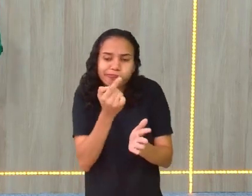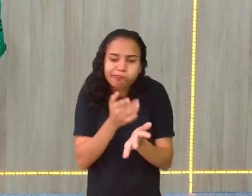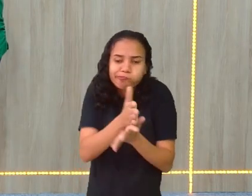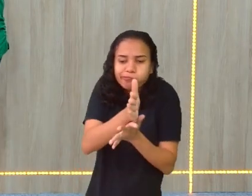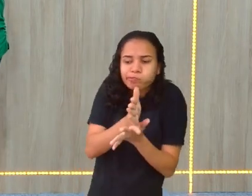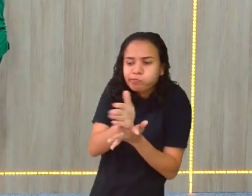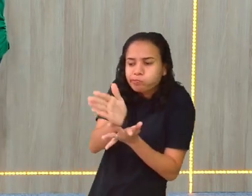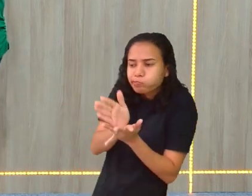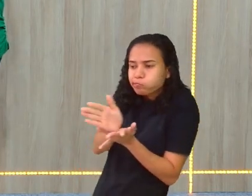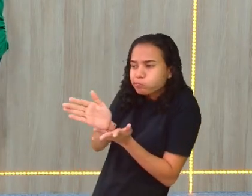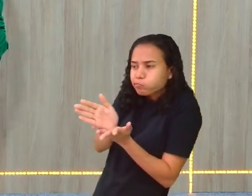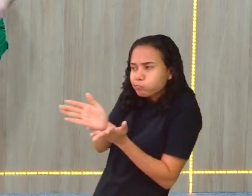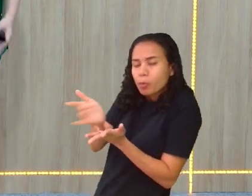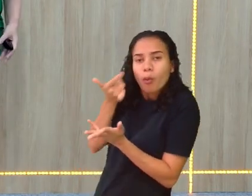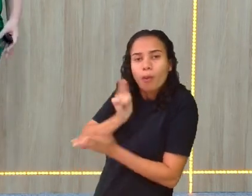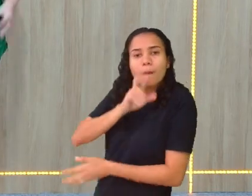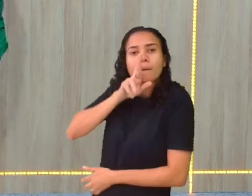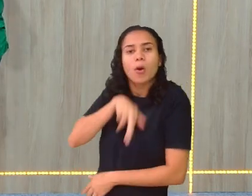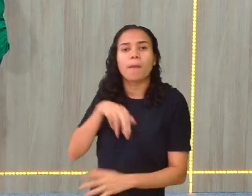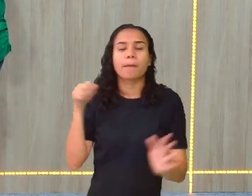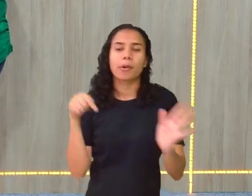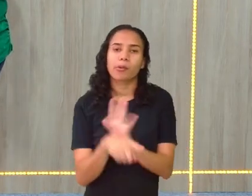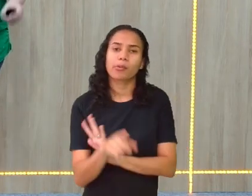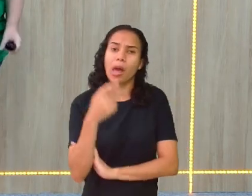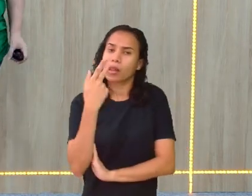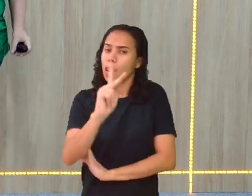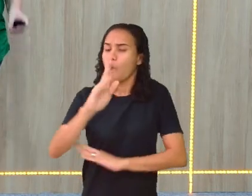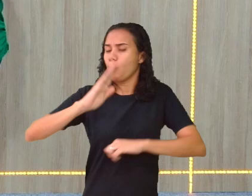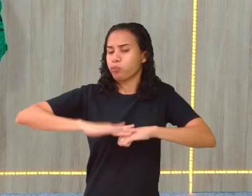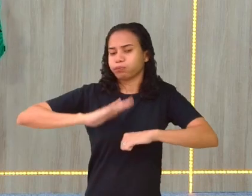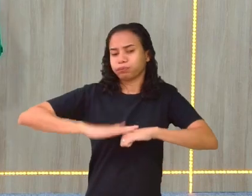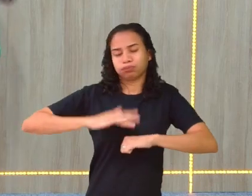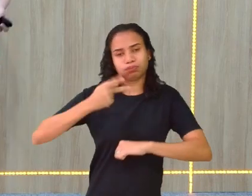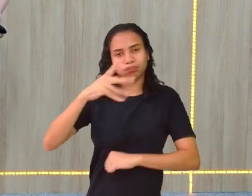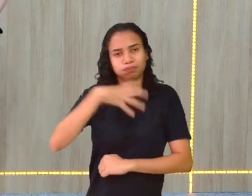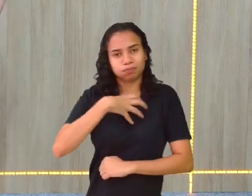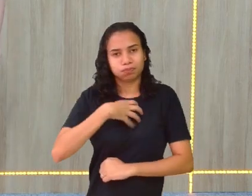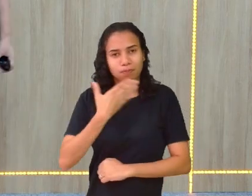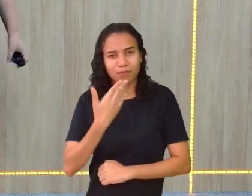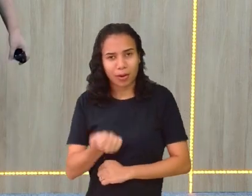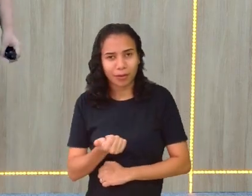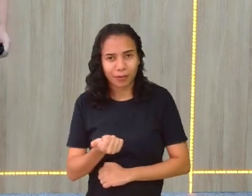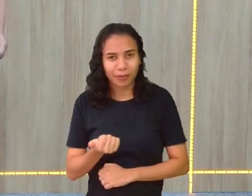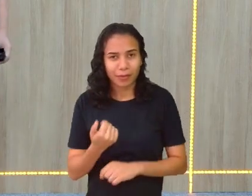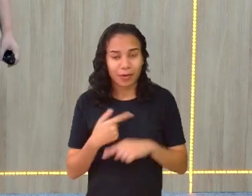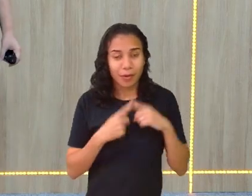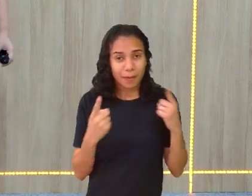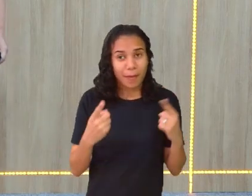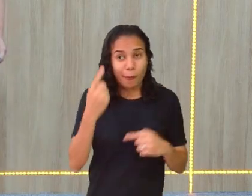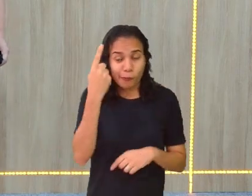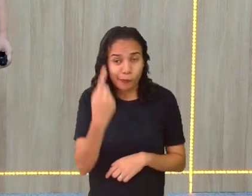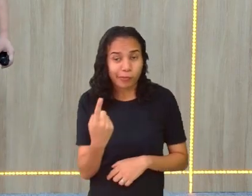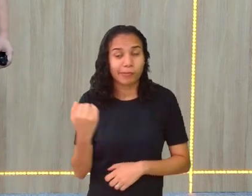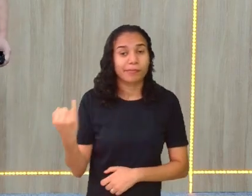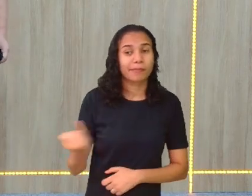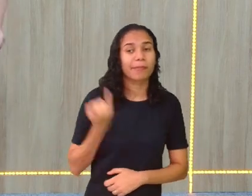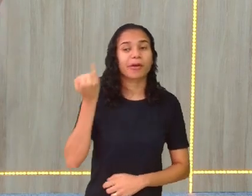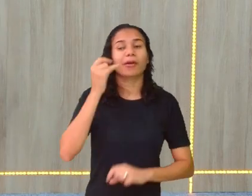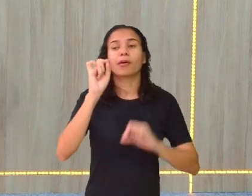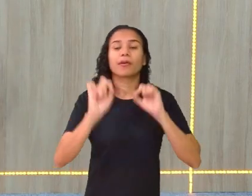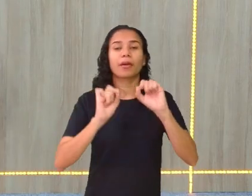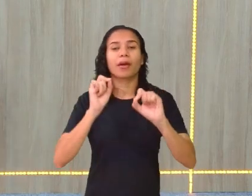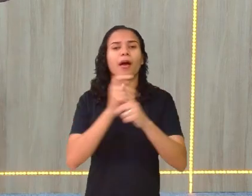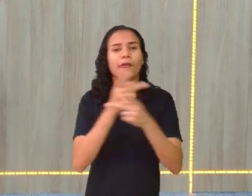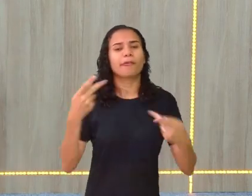para responder uma questão é seu, é o que você achar mais fácil. A única coisa importante é que